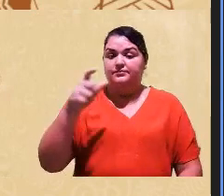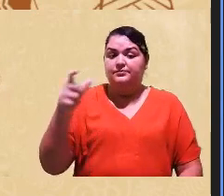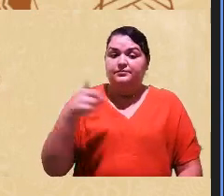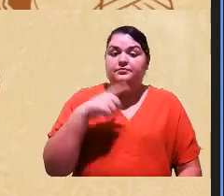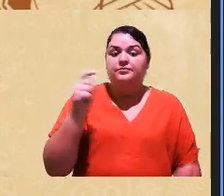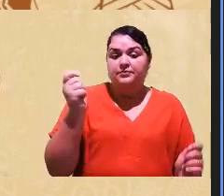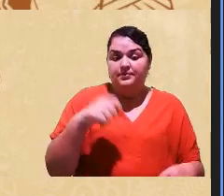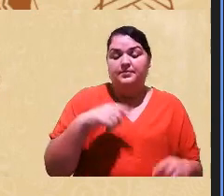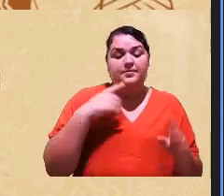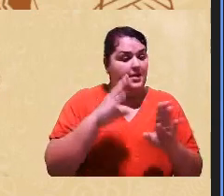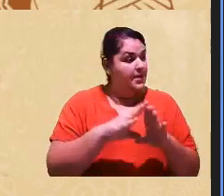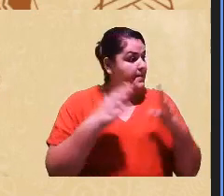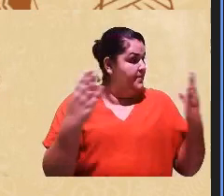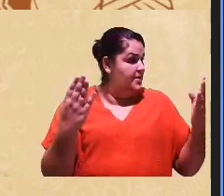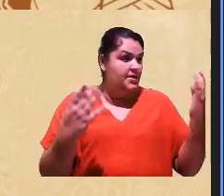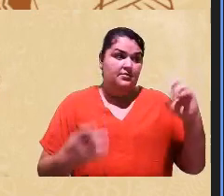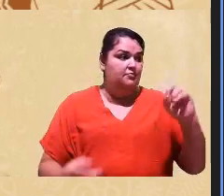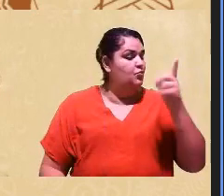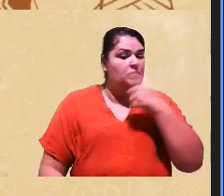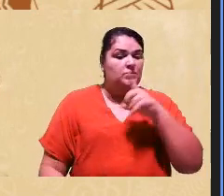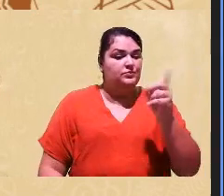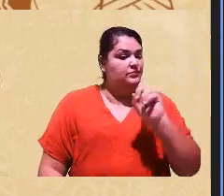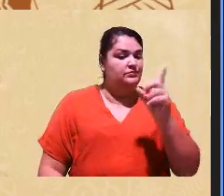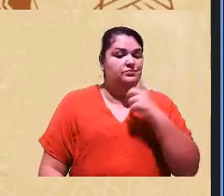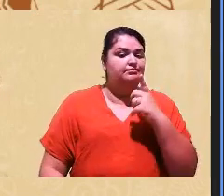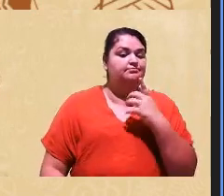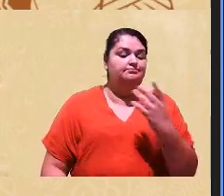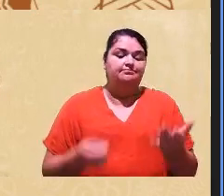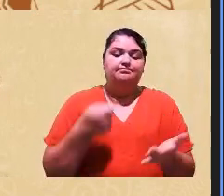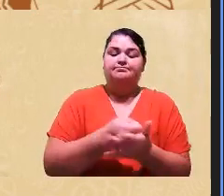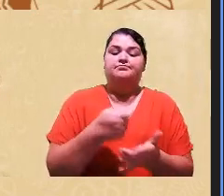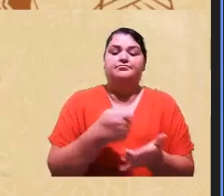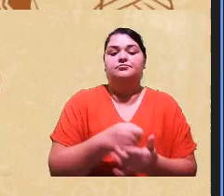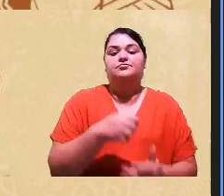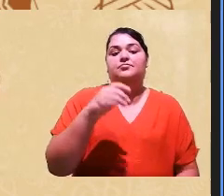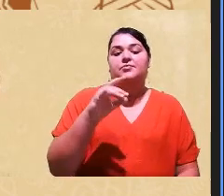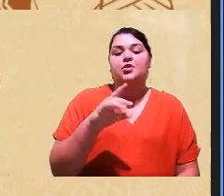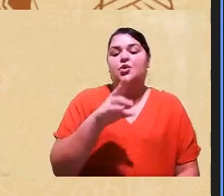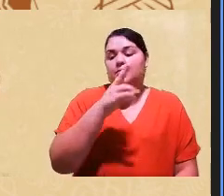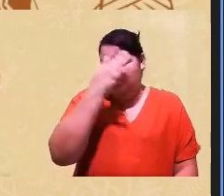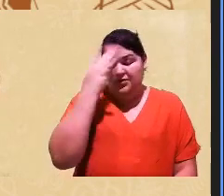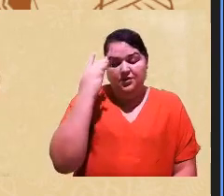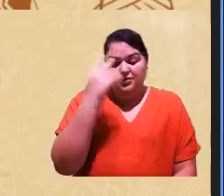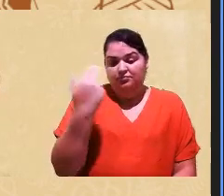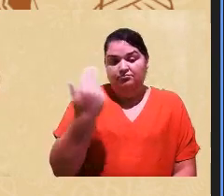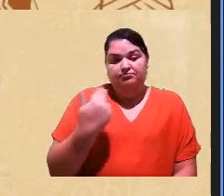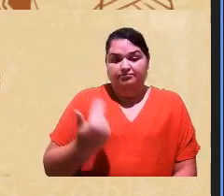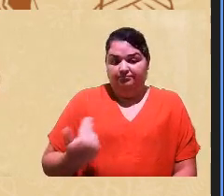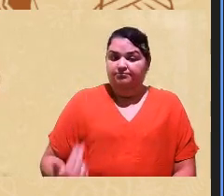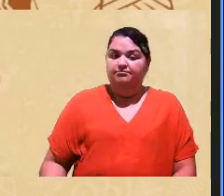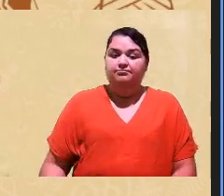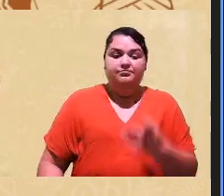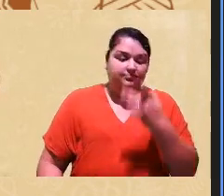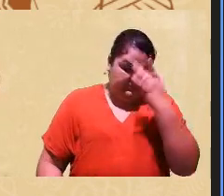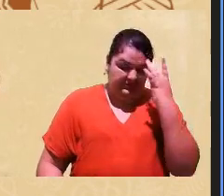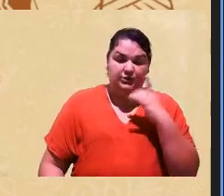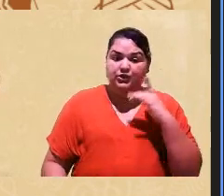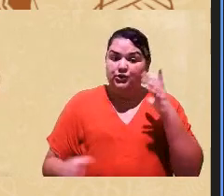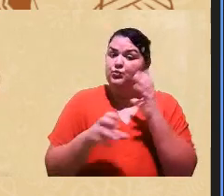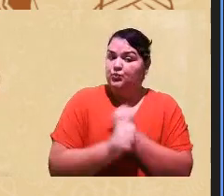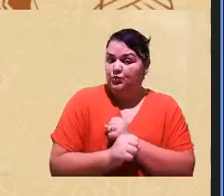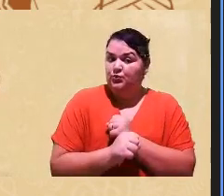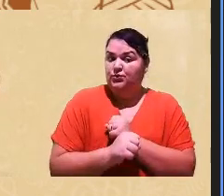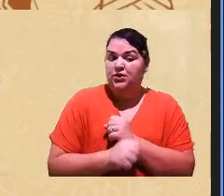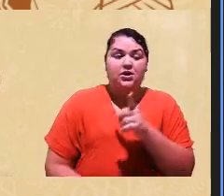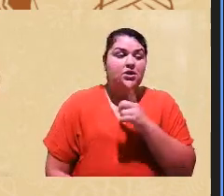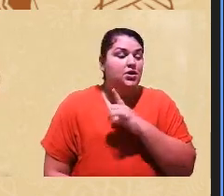mais não abre justamente para não garantir cotas sociais aí a está falando do movimento anticotas mas também falar do reconhecimento